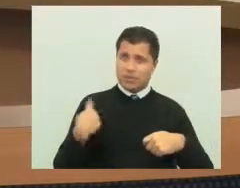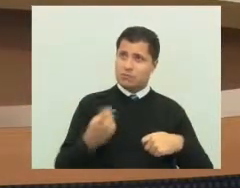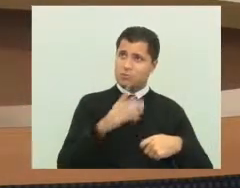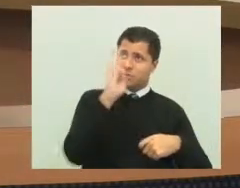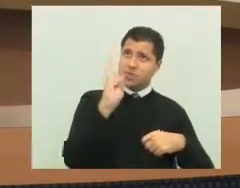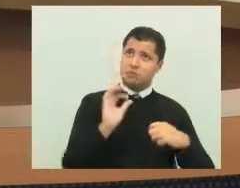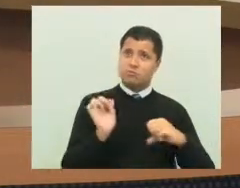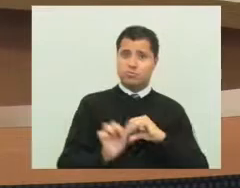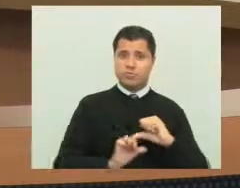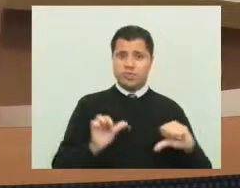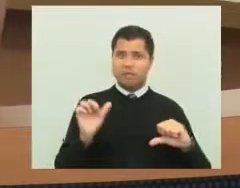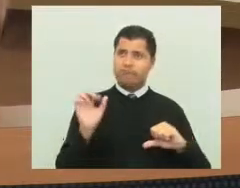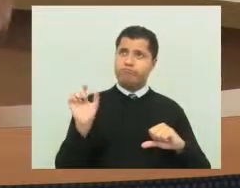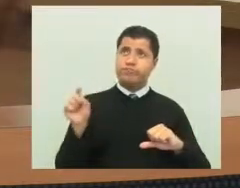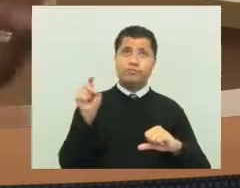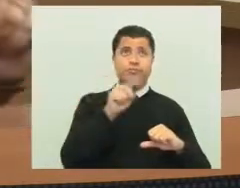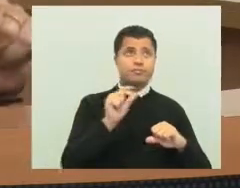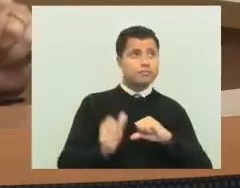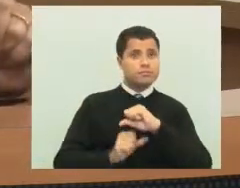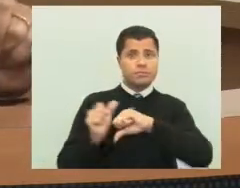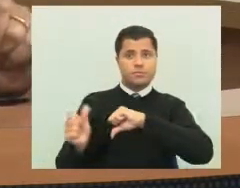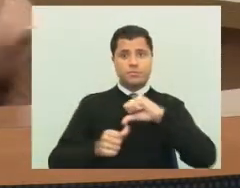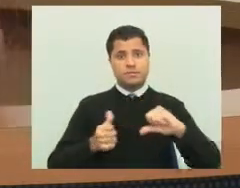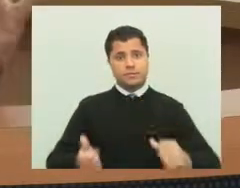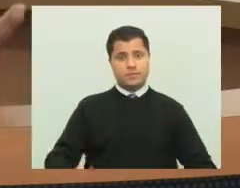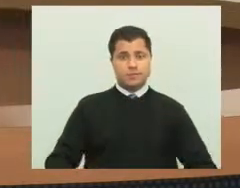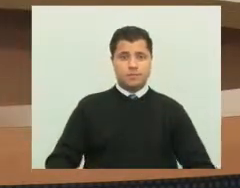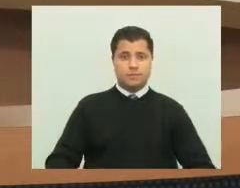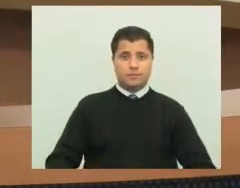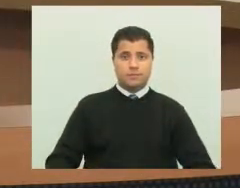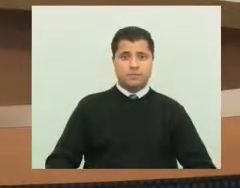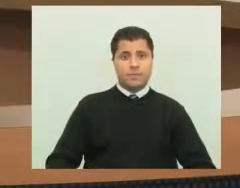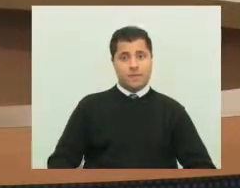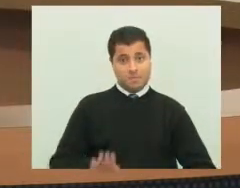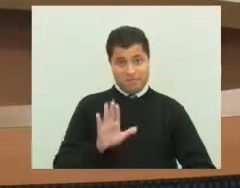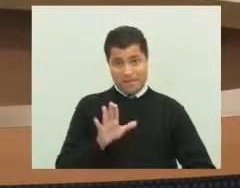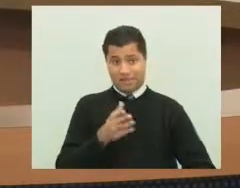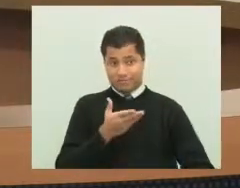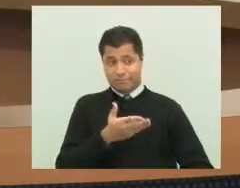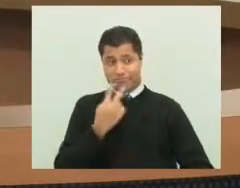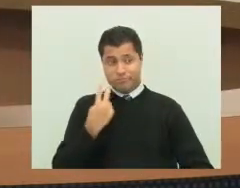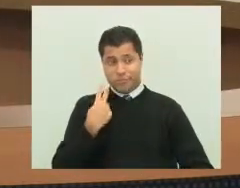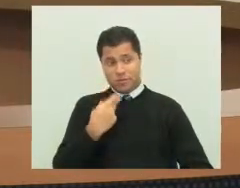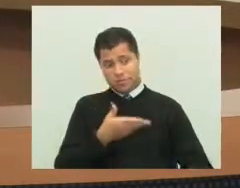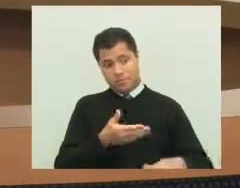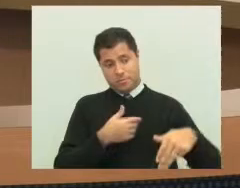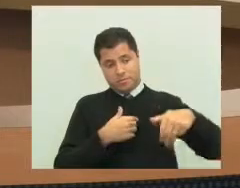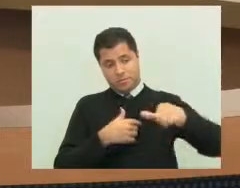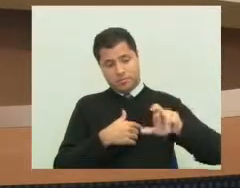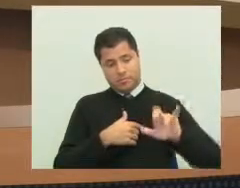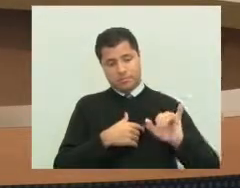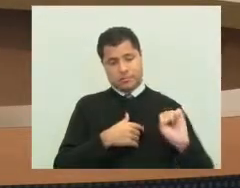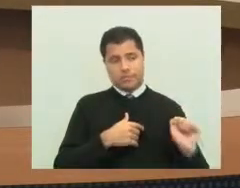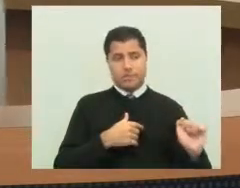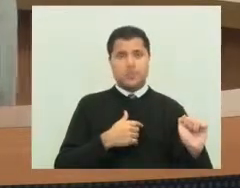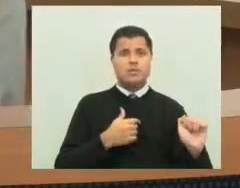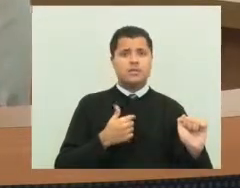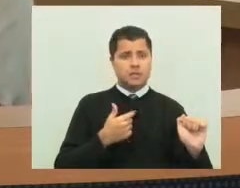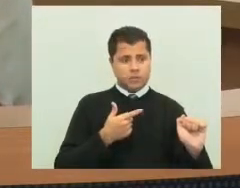país em vários outros aspectos. Mas Marisa, por isso mesmo, esse projeto foi me